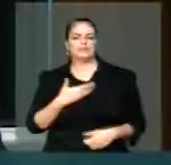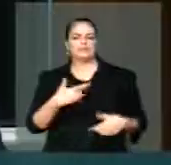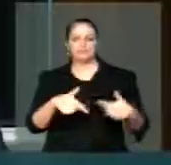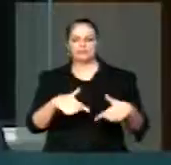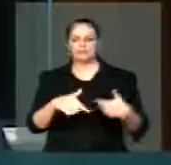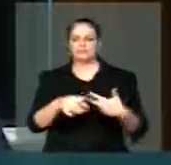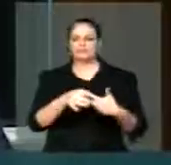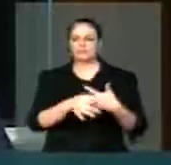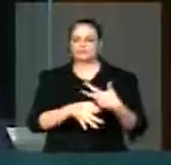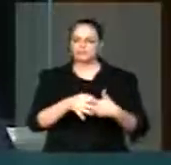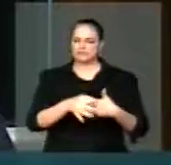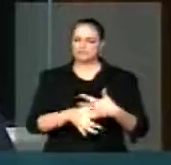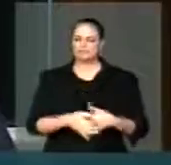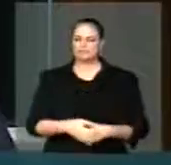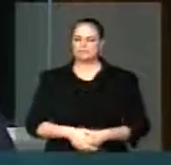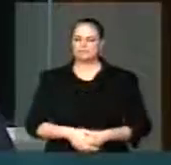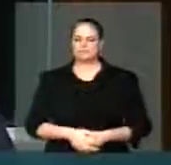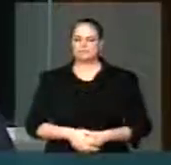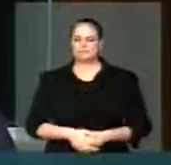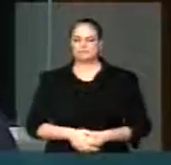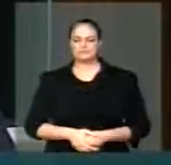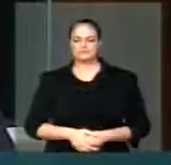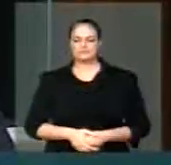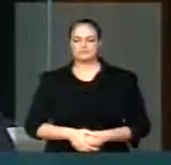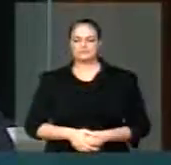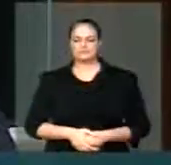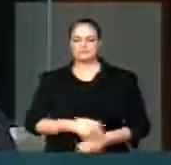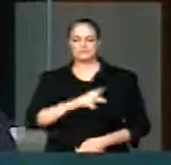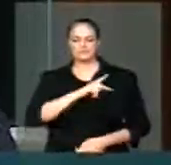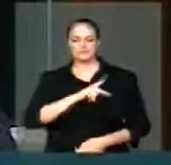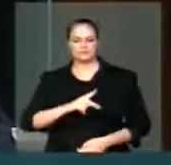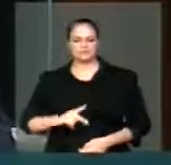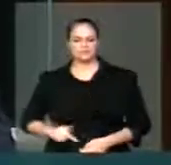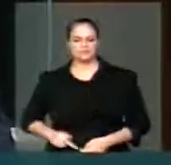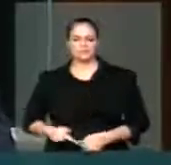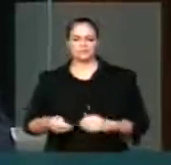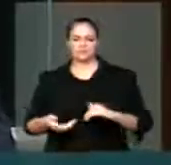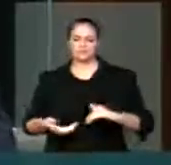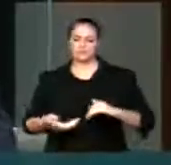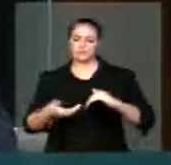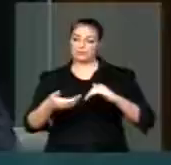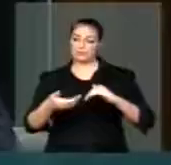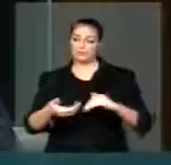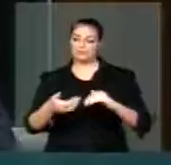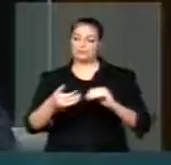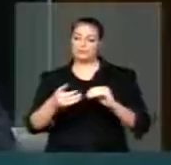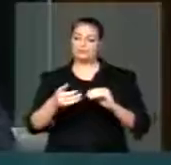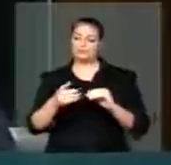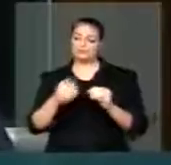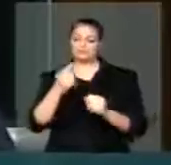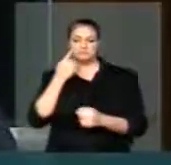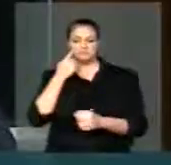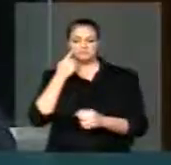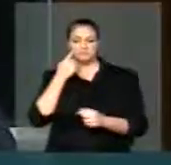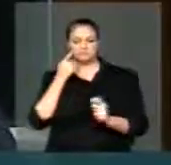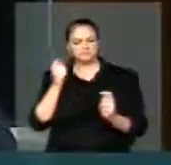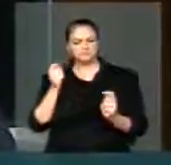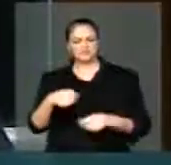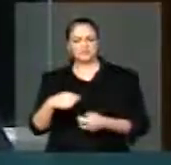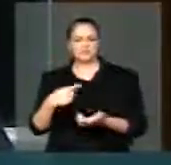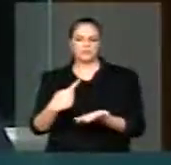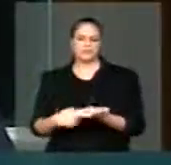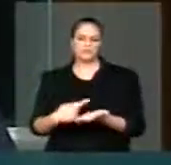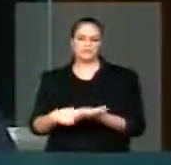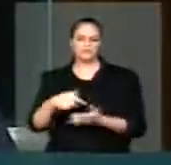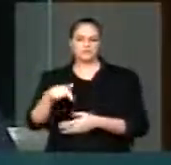Esperamos que o presidente do congresso possa convocar para dentro em breve estarmos votando